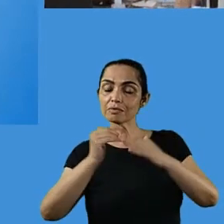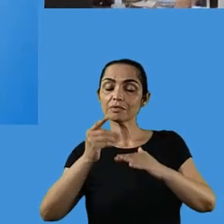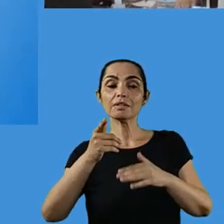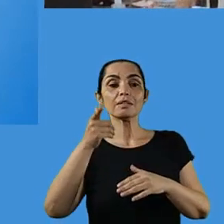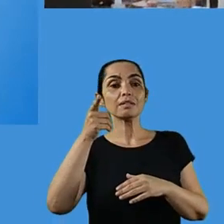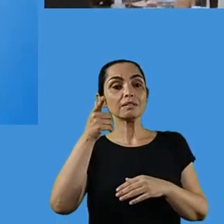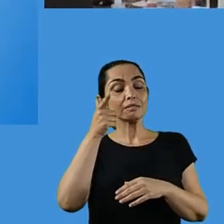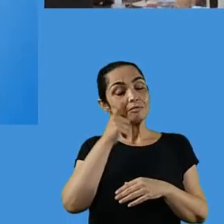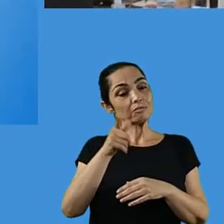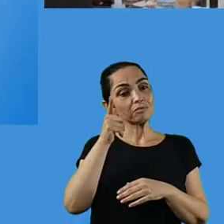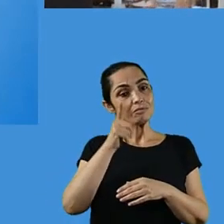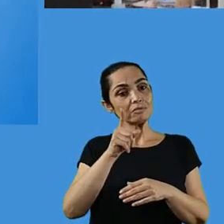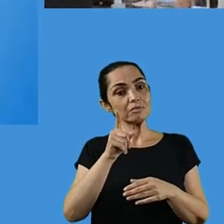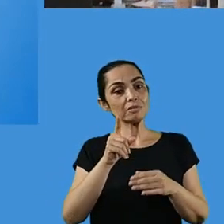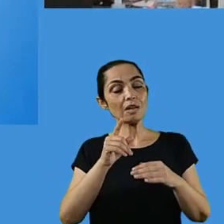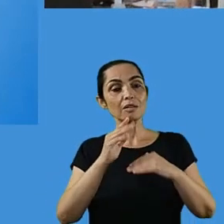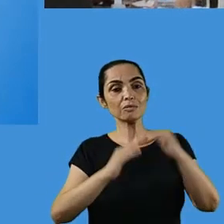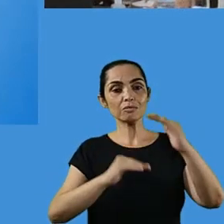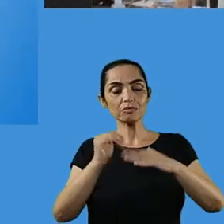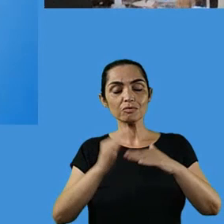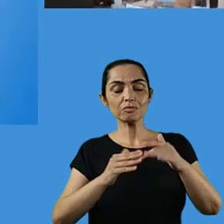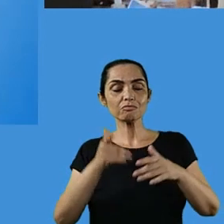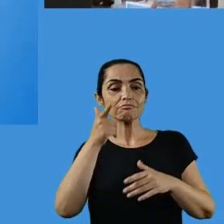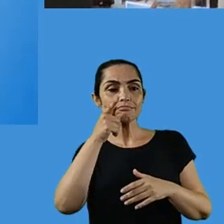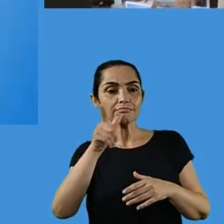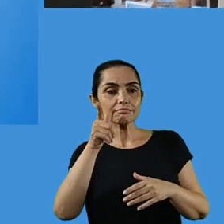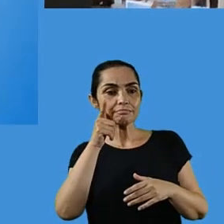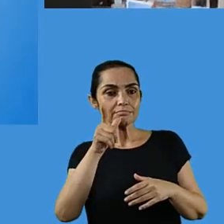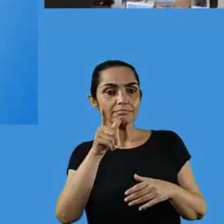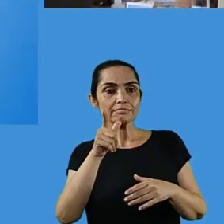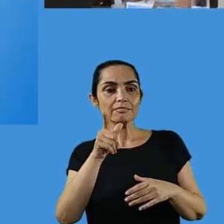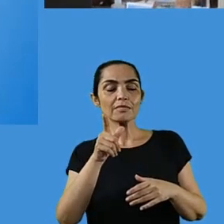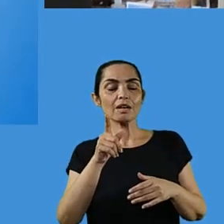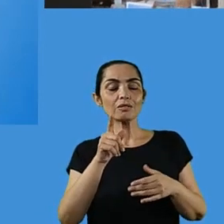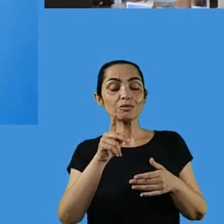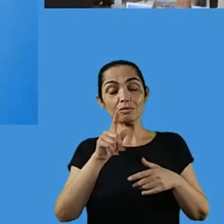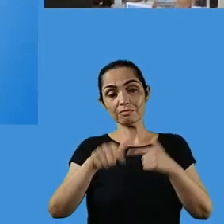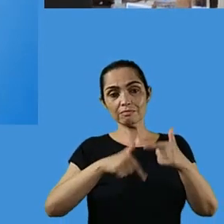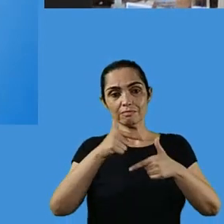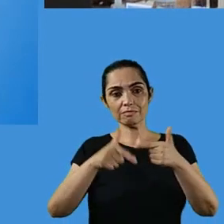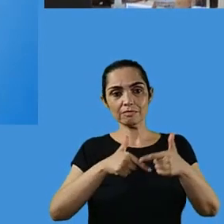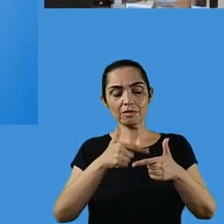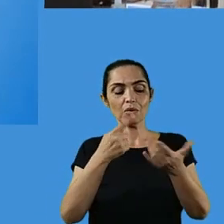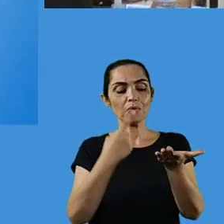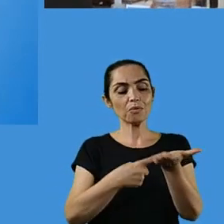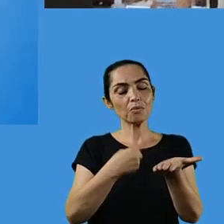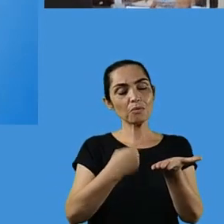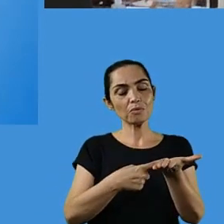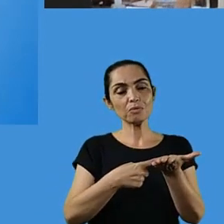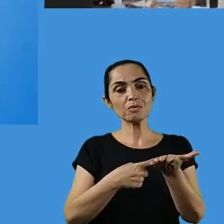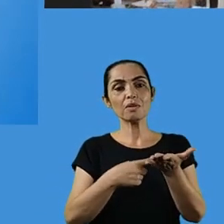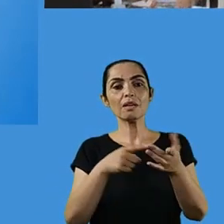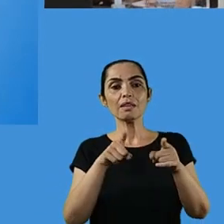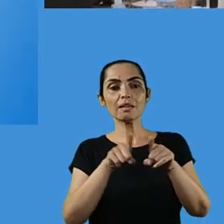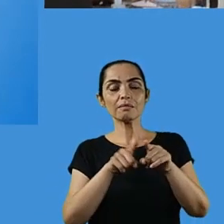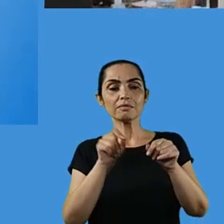aquilo que eu disse anteriormente, qualificar o processo educativo. Outra questão que eu queria abordar com vocês, quando a fala de atuação